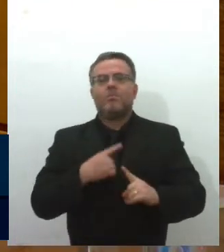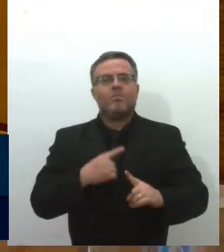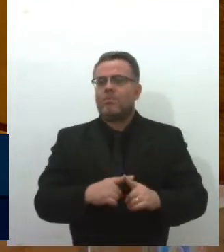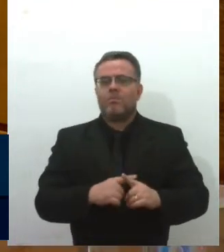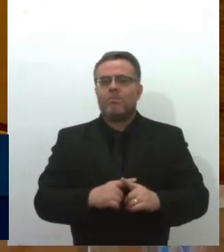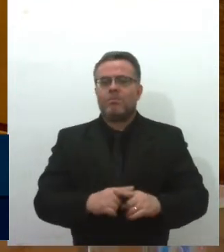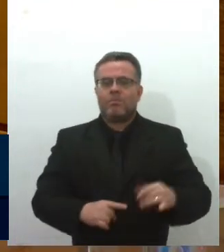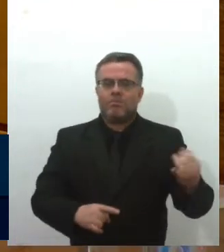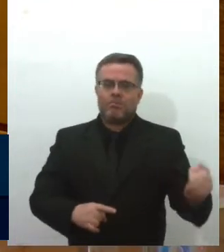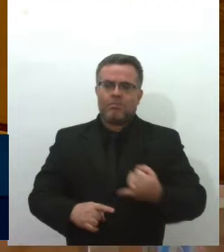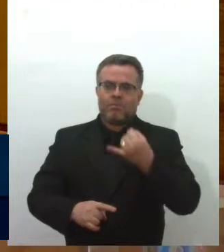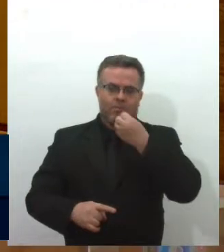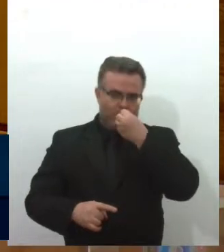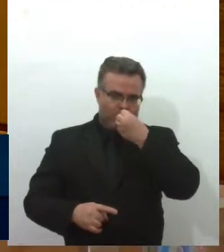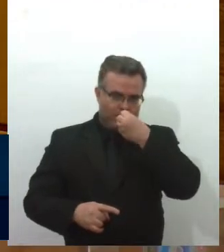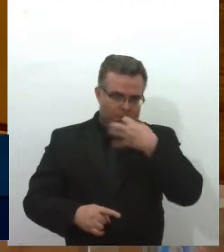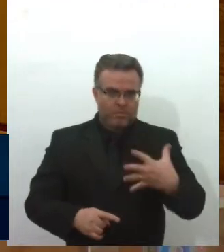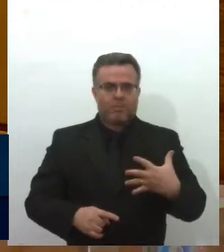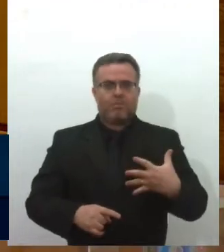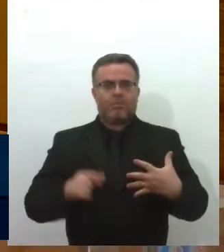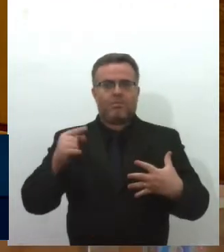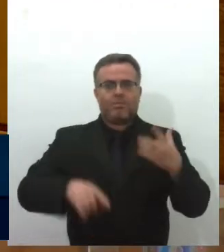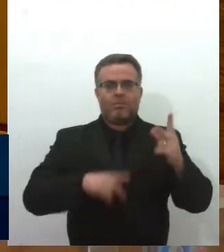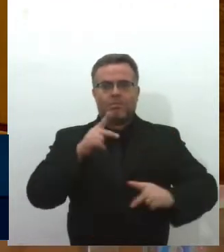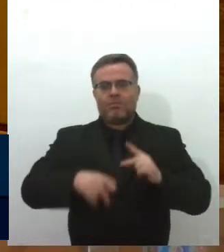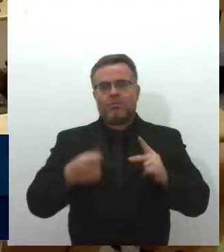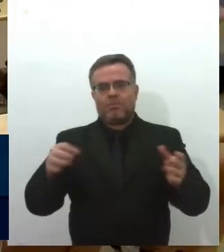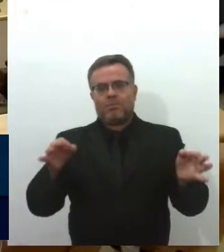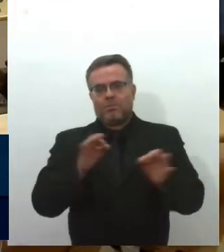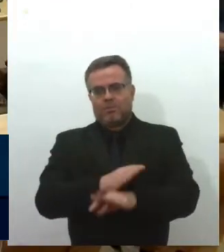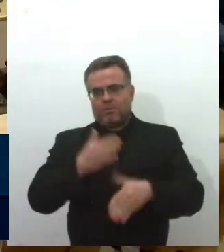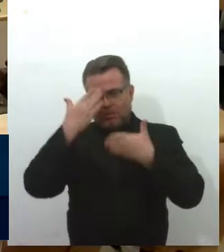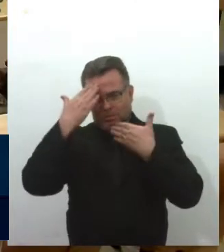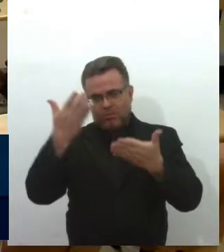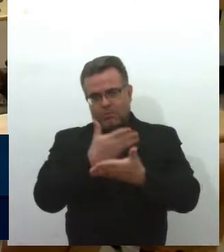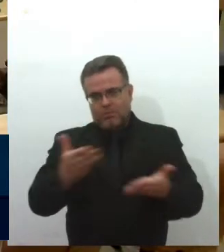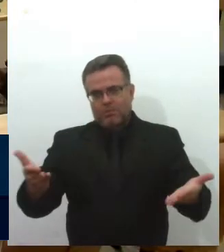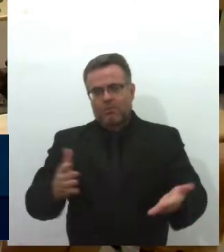muito positivo para o povo sergipano. Obrigado, senhor presidente.